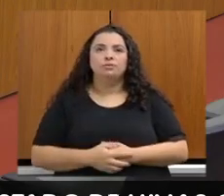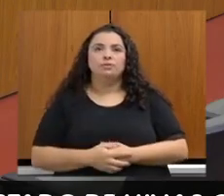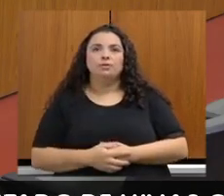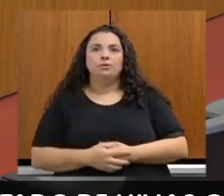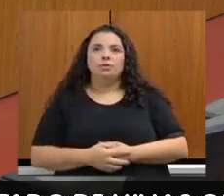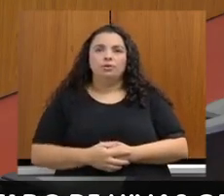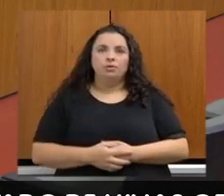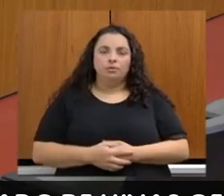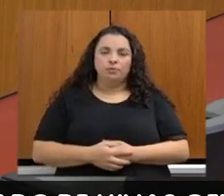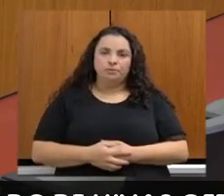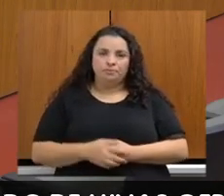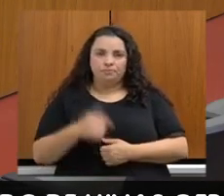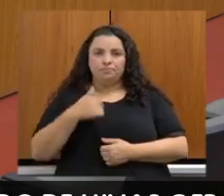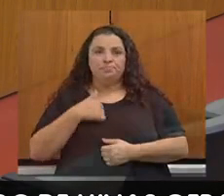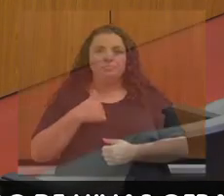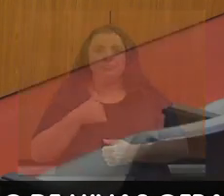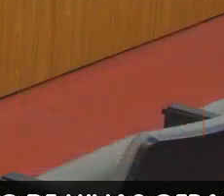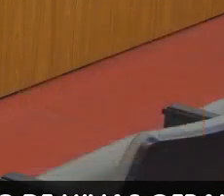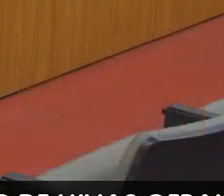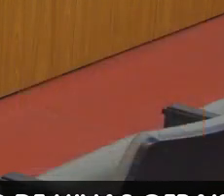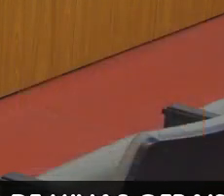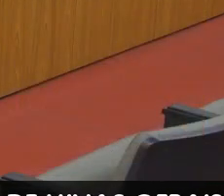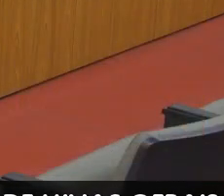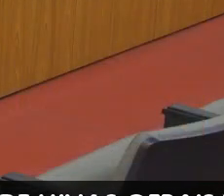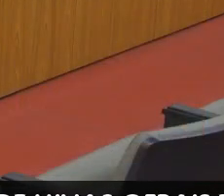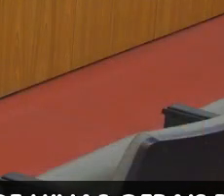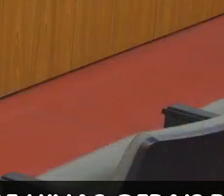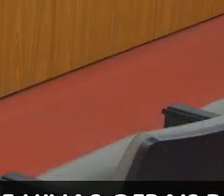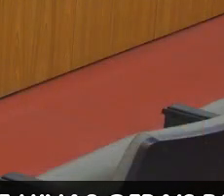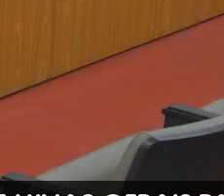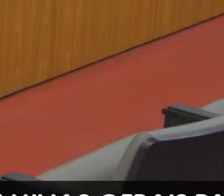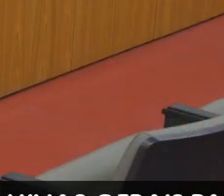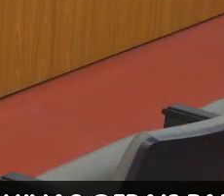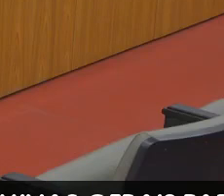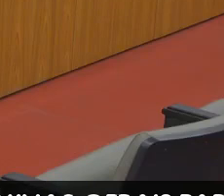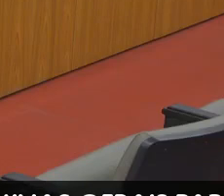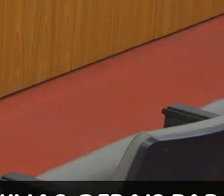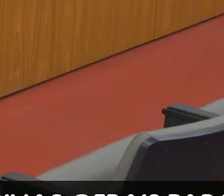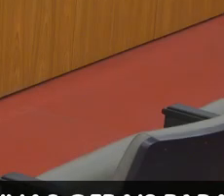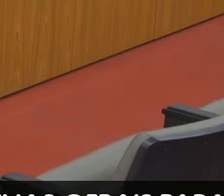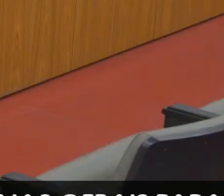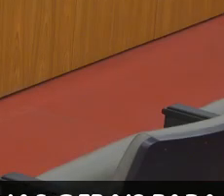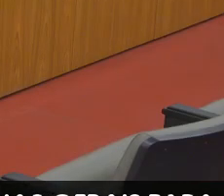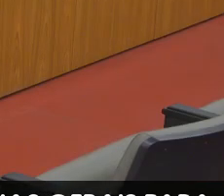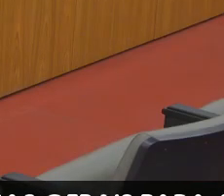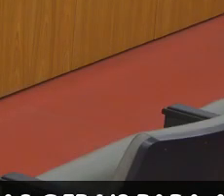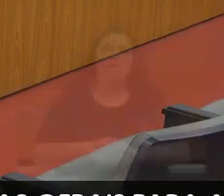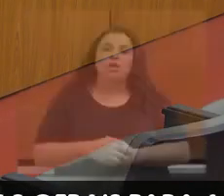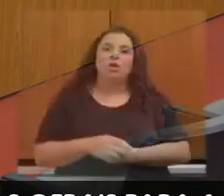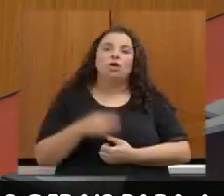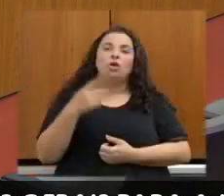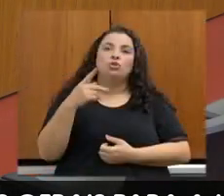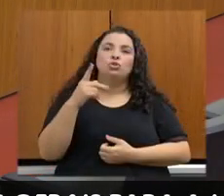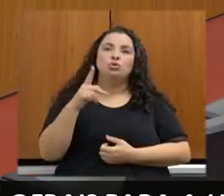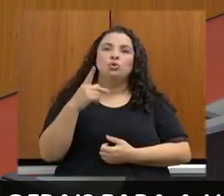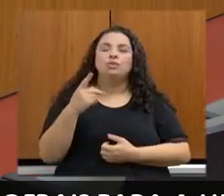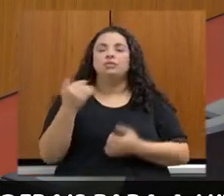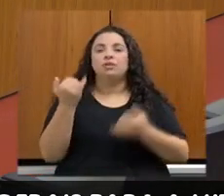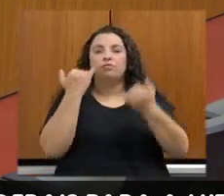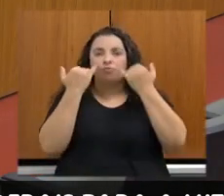Eu agradeço, secretária, as contribuições da secretaria.